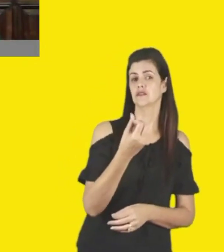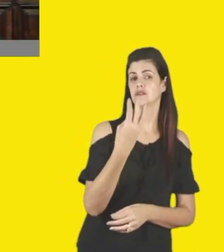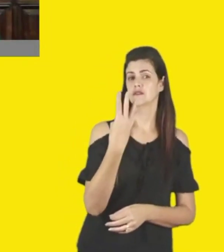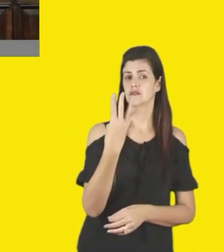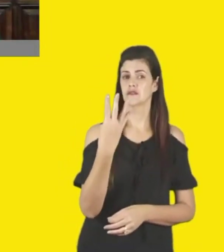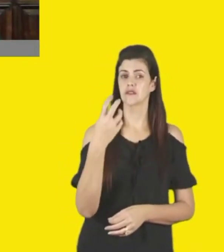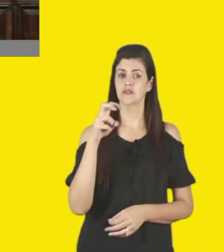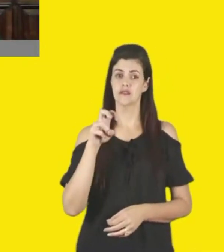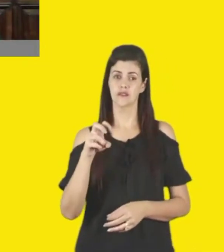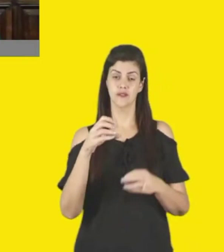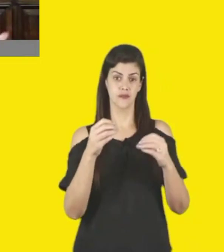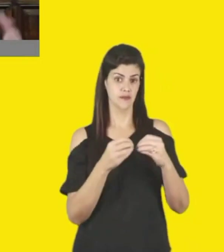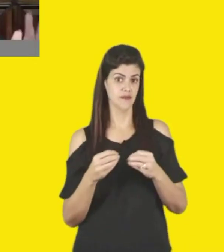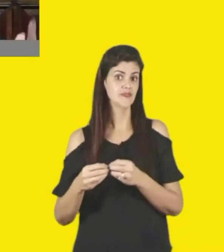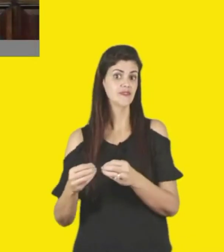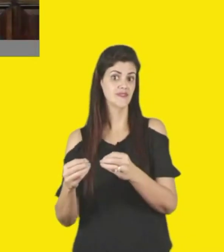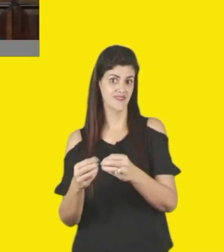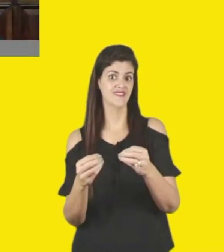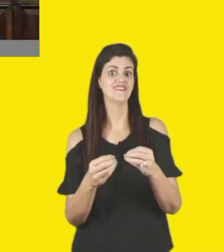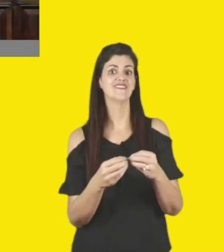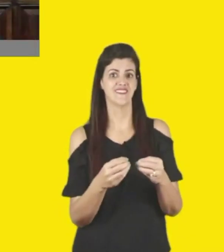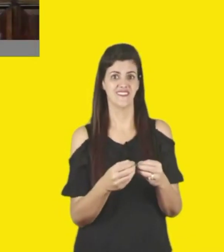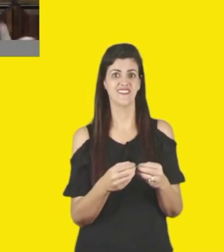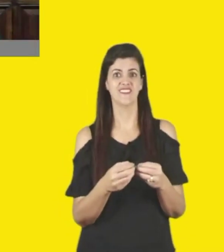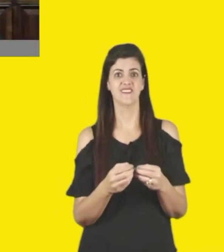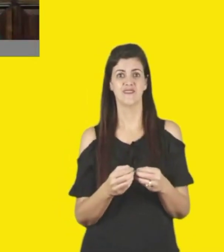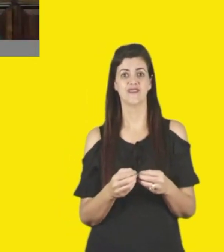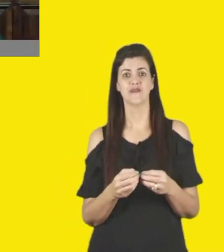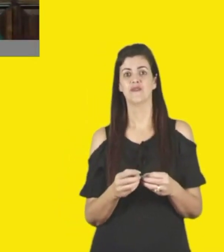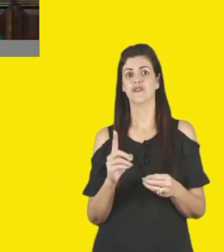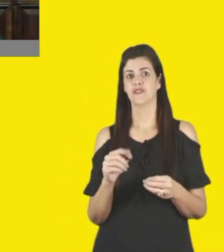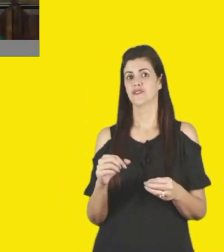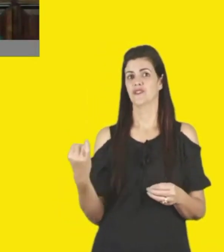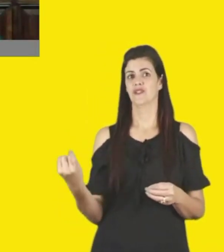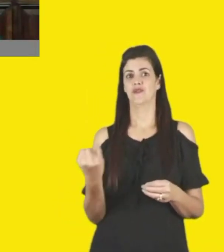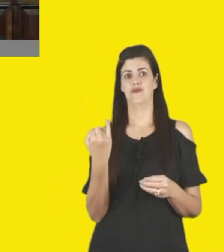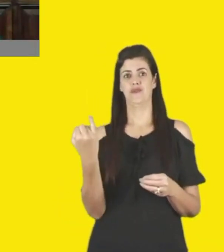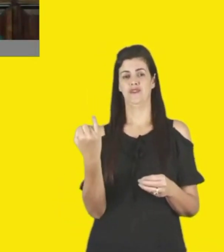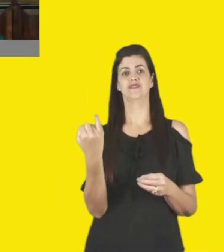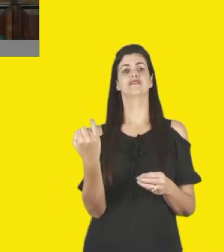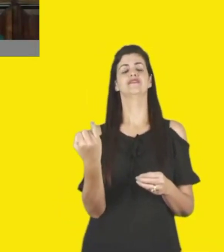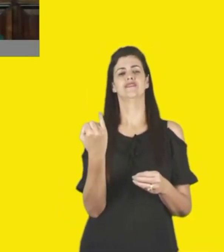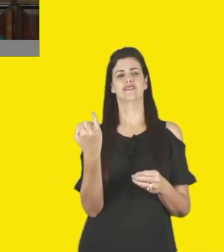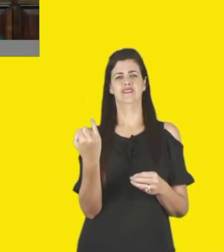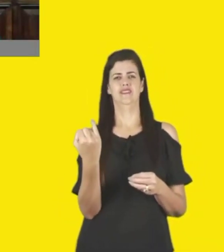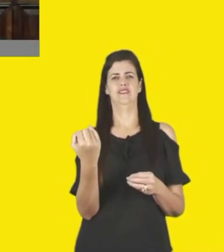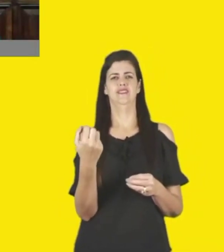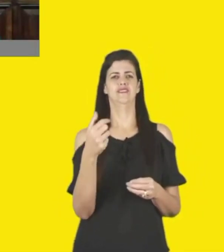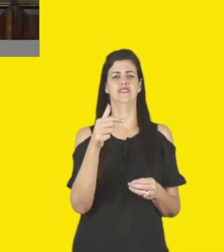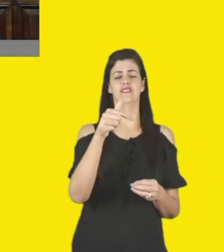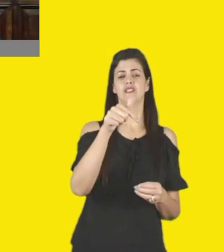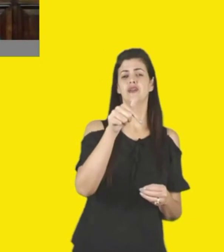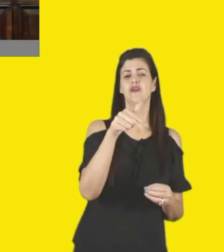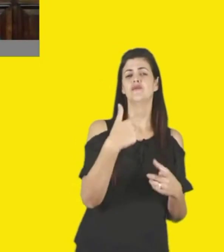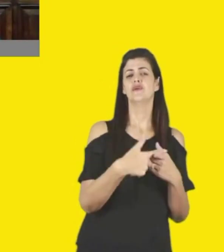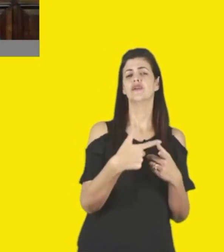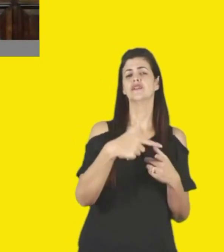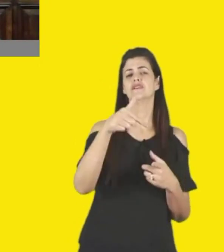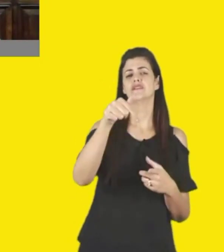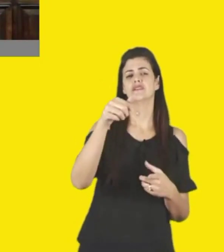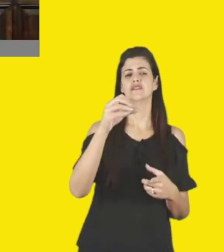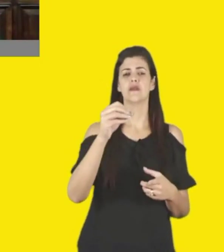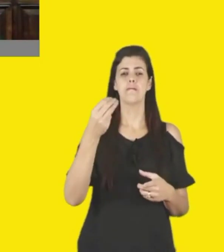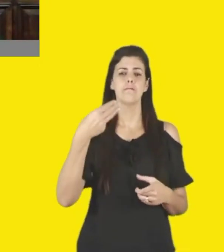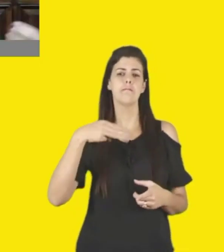habitantes, e agora vai sair, um pouquinho mais, a gente está aí, tentando atingir, o máximo de pessoas possíveis,